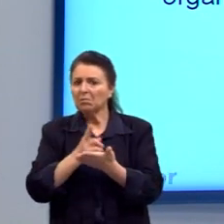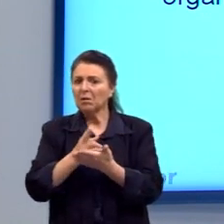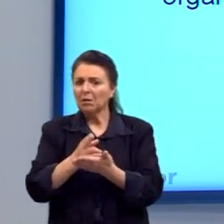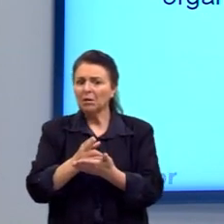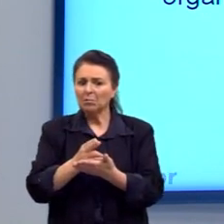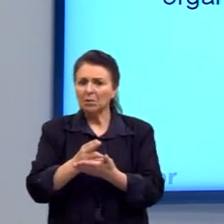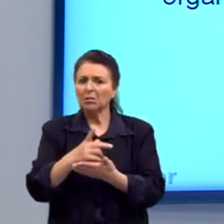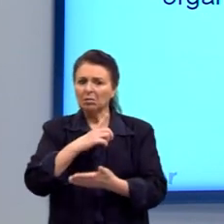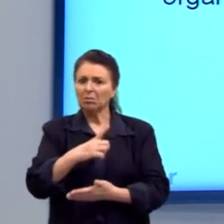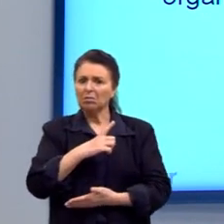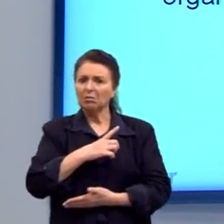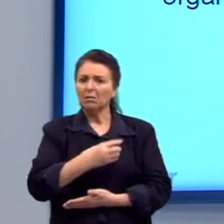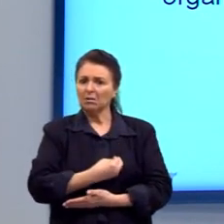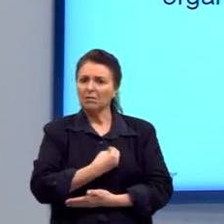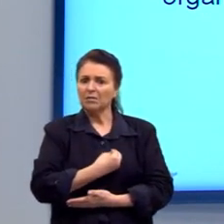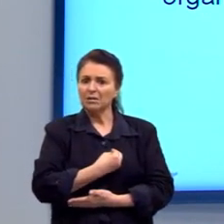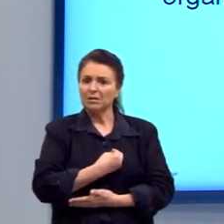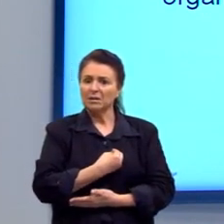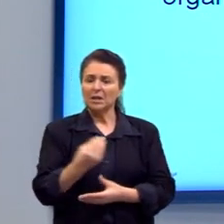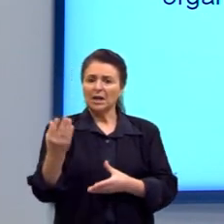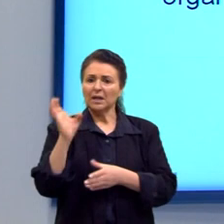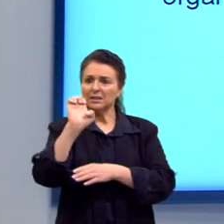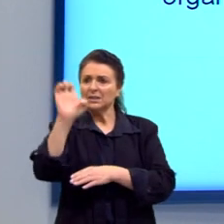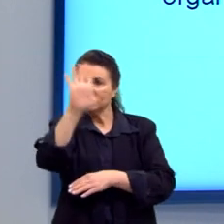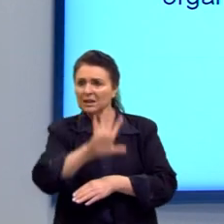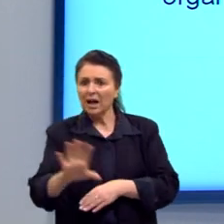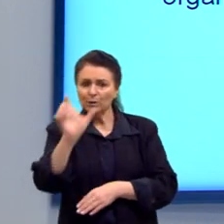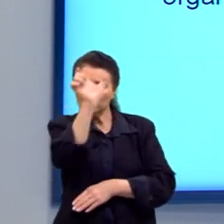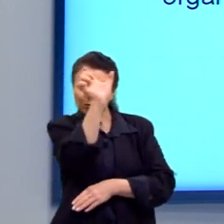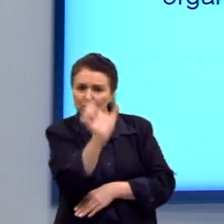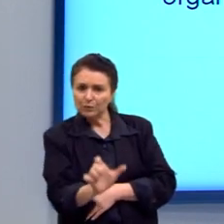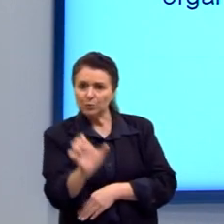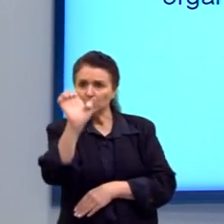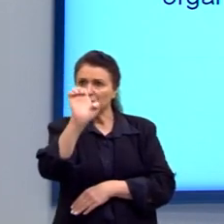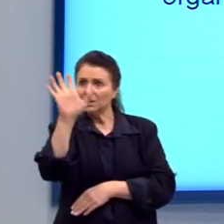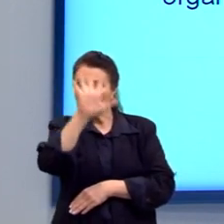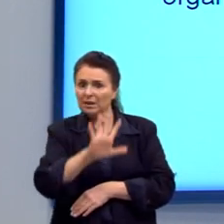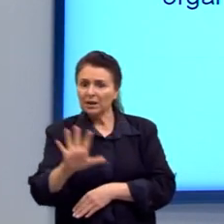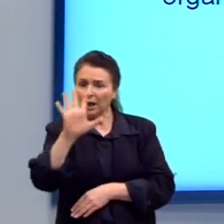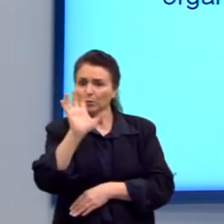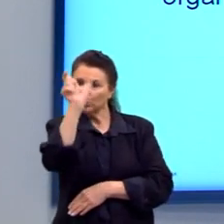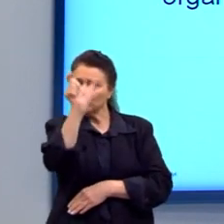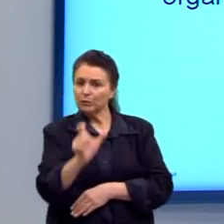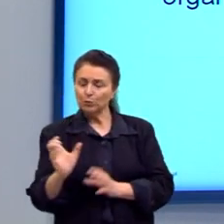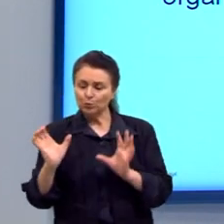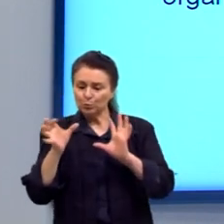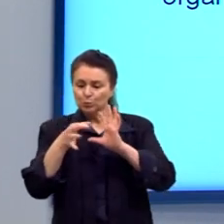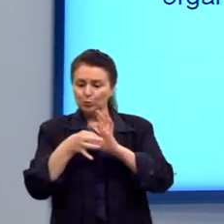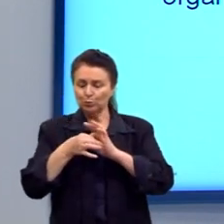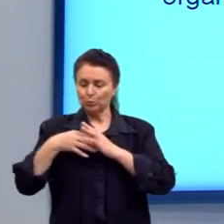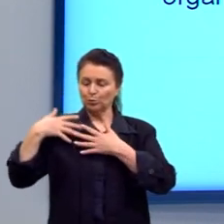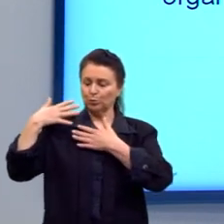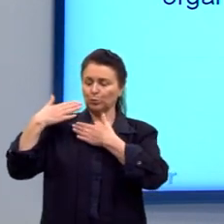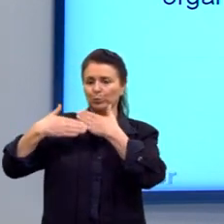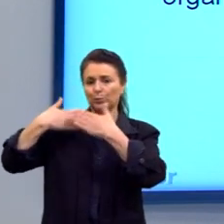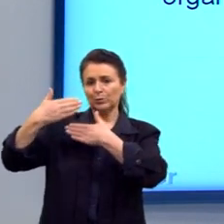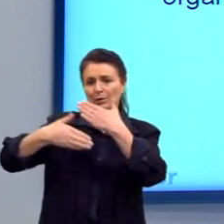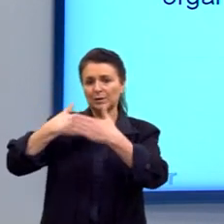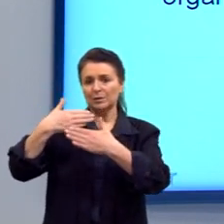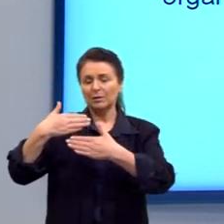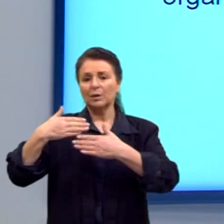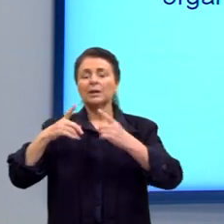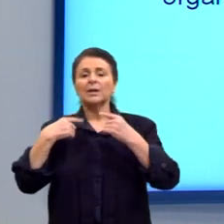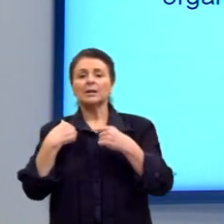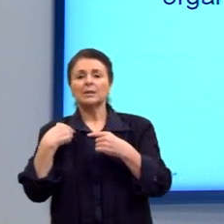dentro do Estado, o Estado e indivíduo. É um processo. As coisas caminham num processo. A dialética é uma tese, uma